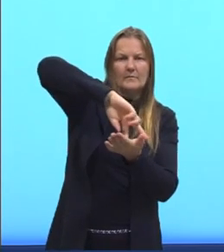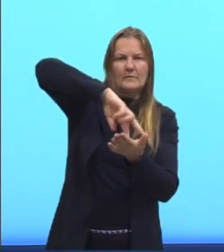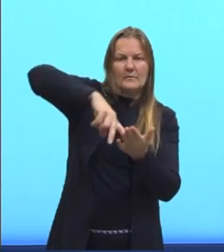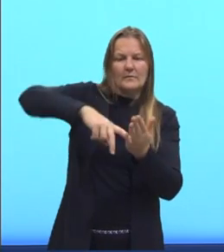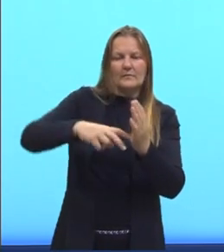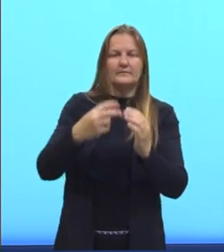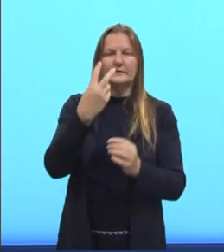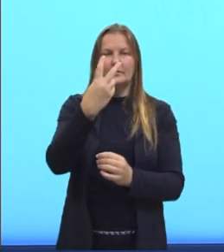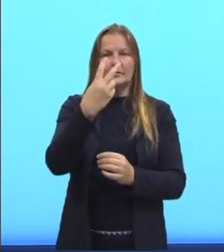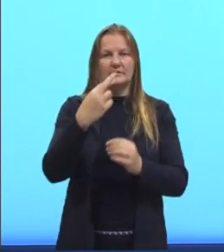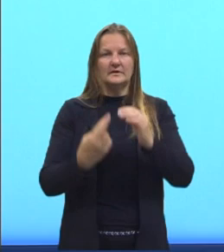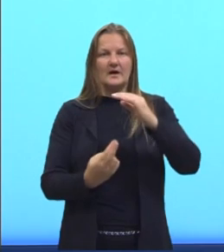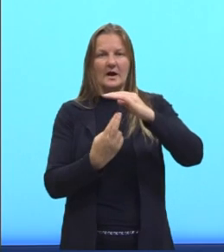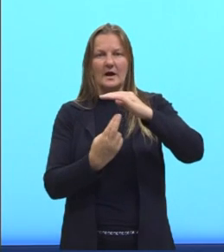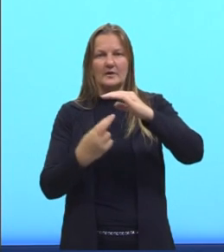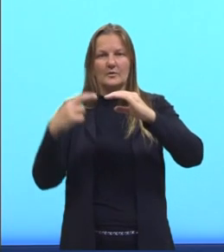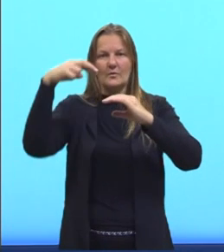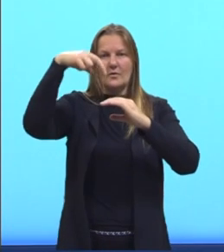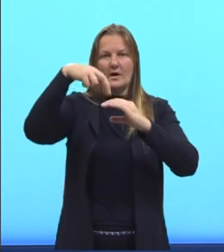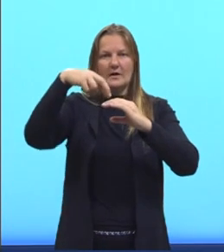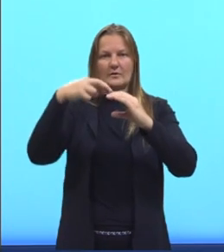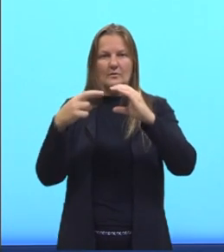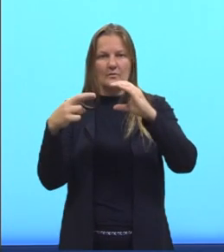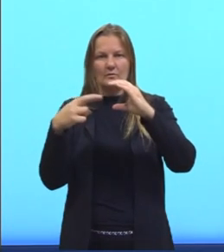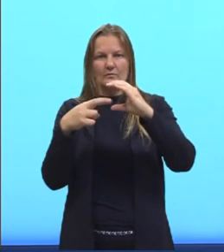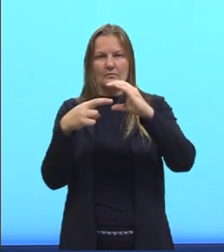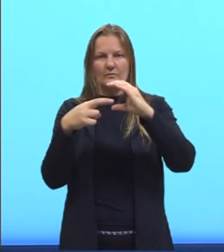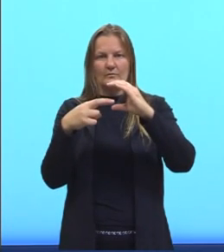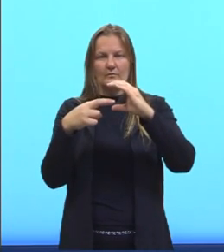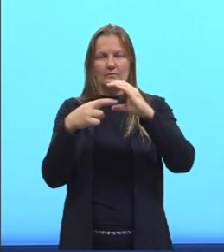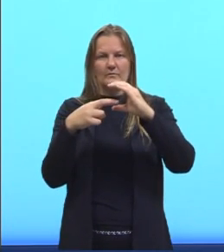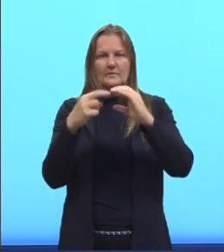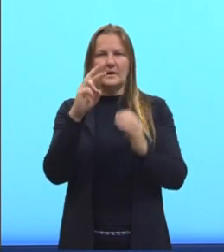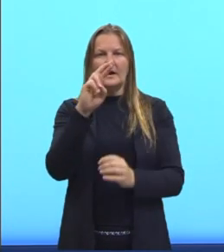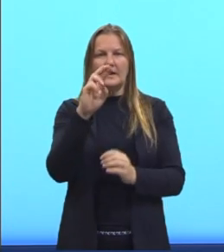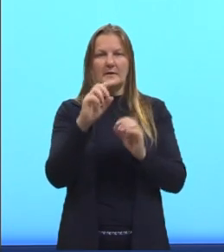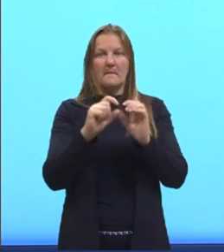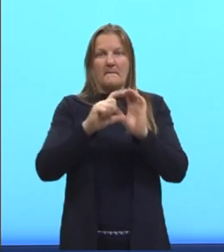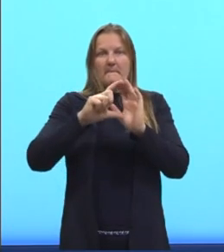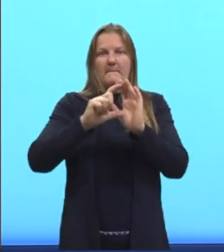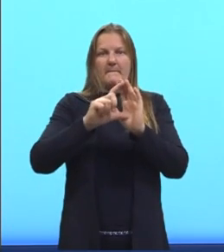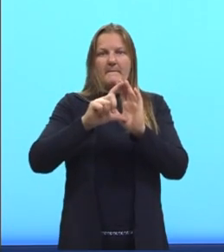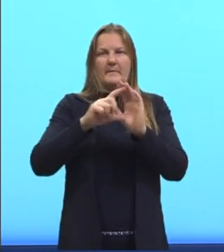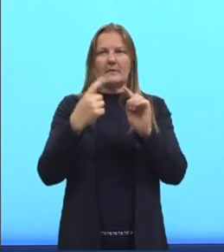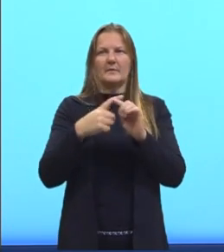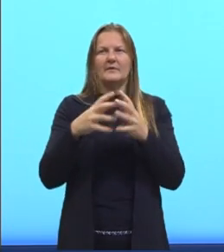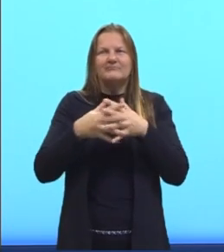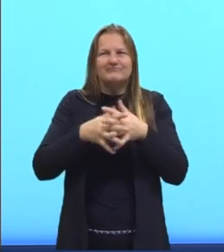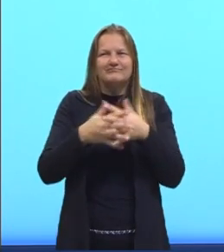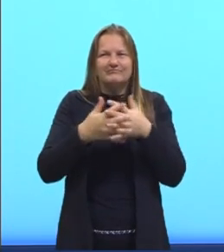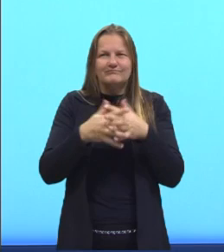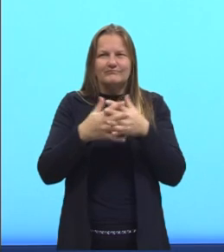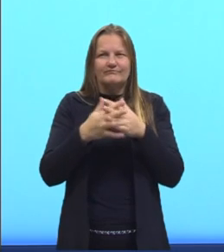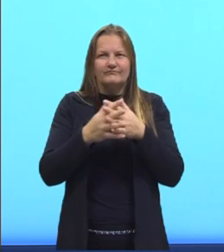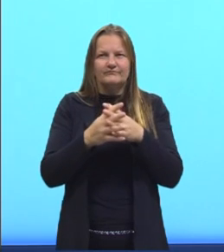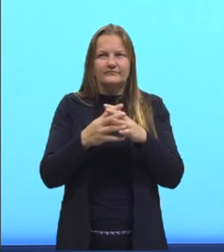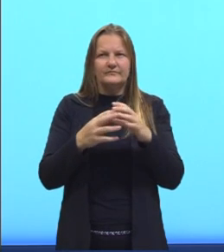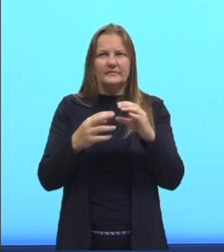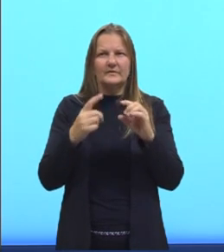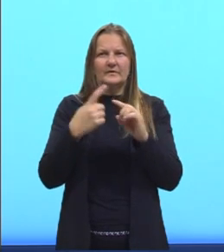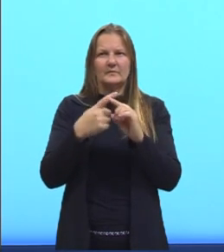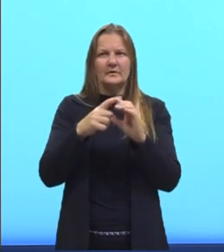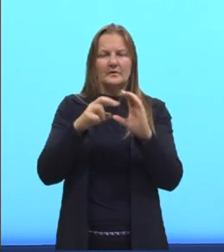raios Aqui eu representei por R maiúsculo só para a gente não confundir com o raio da